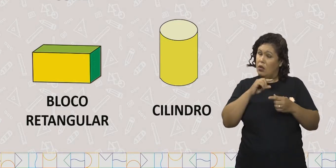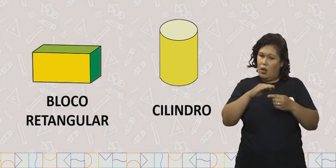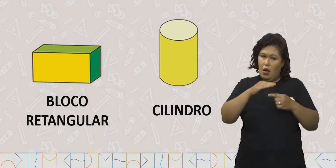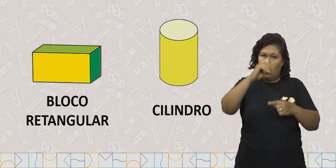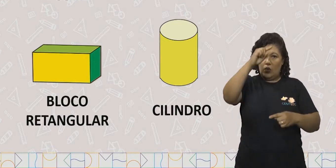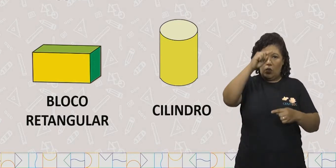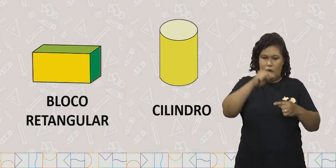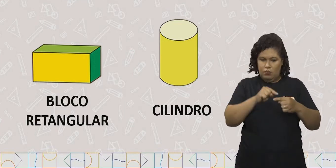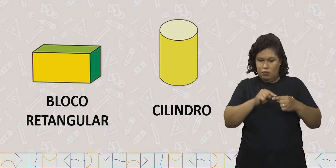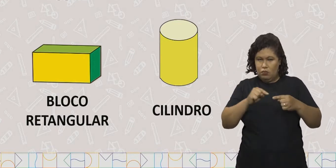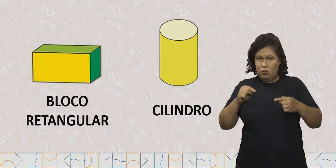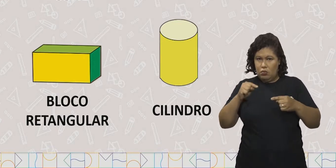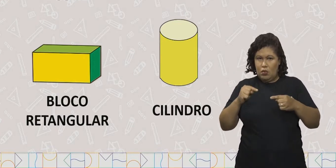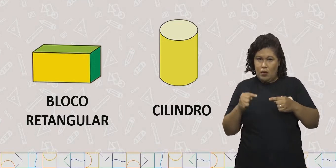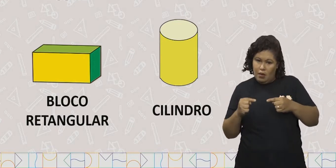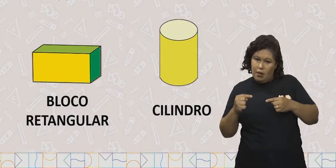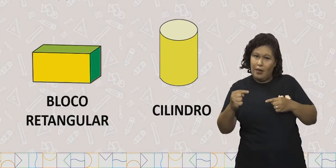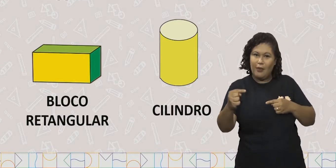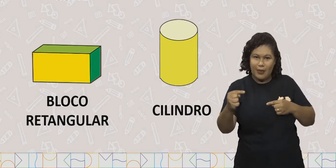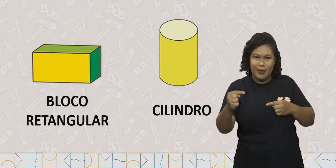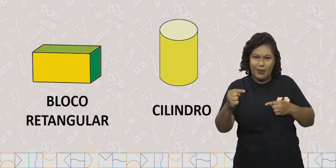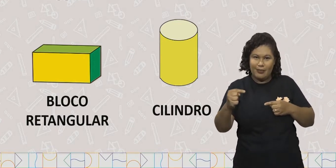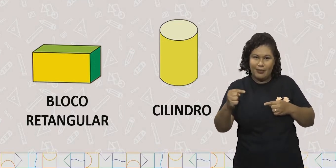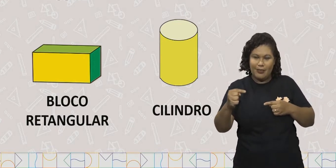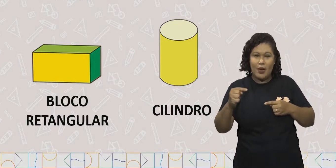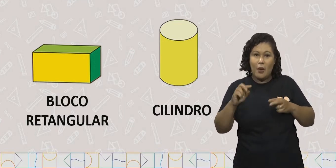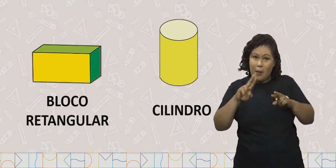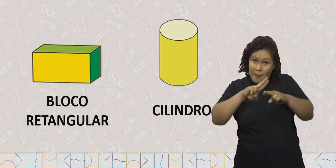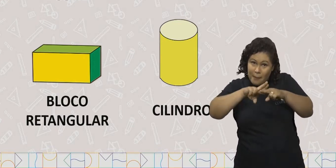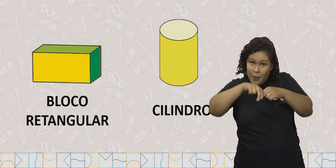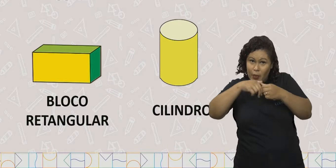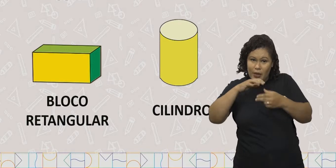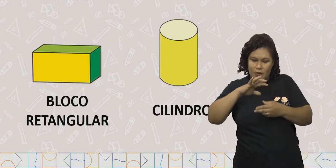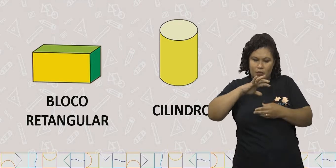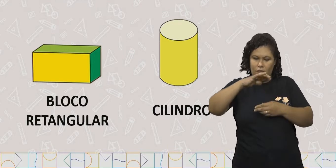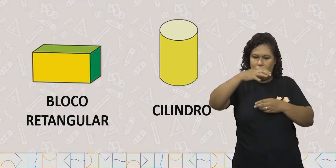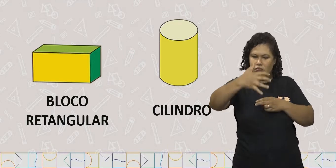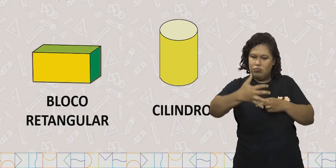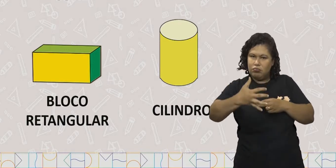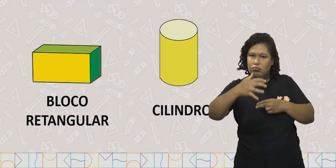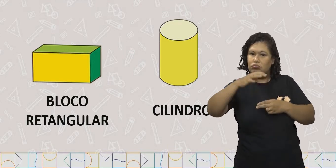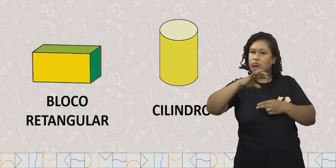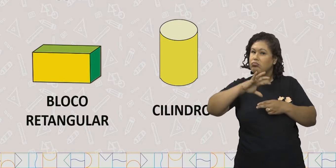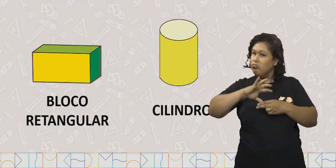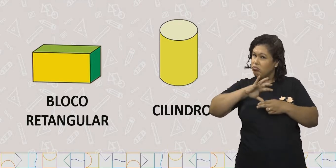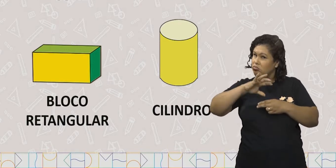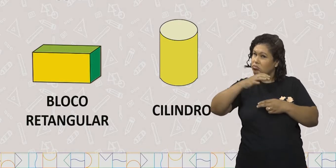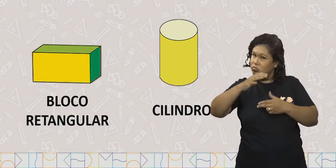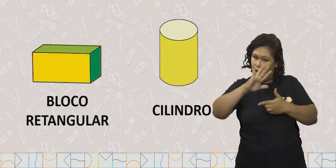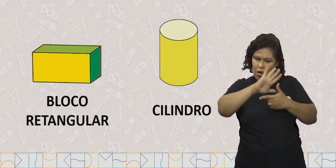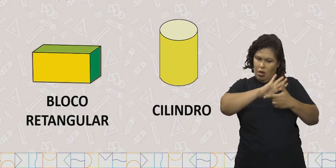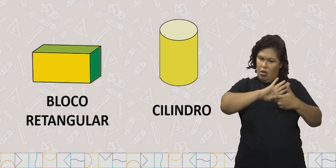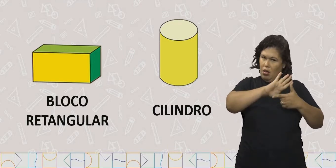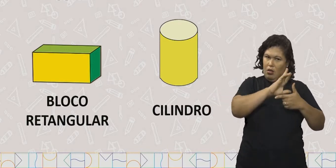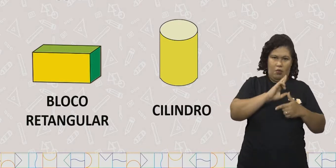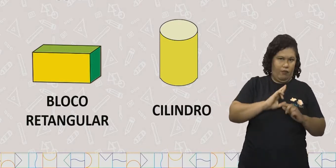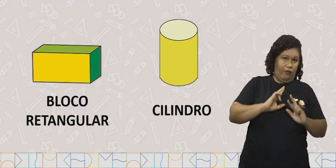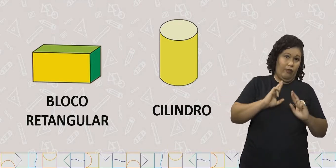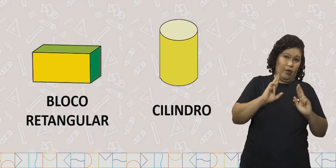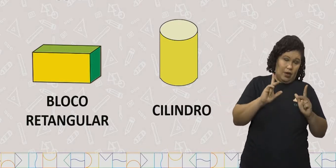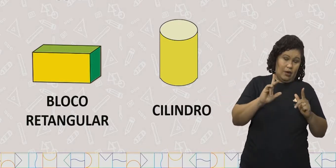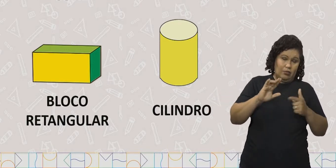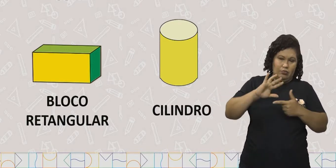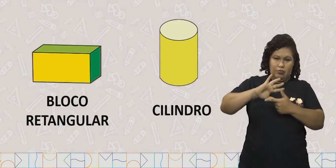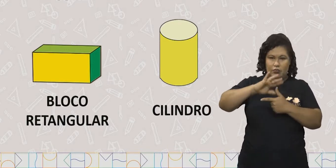altura, comprimento e largura. E são chamadas de figuras tridimensionais. Seus